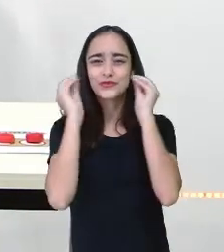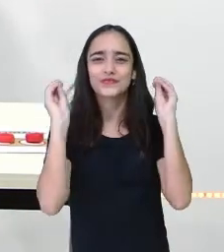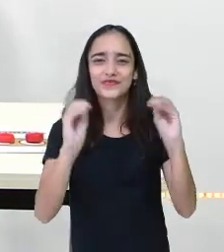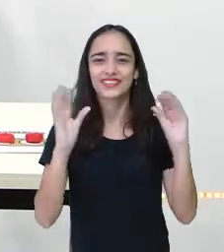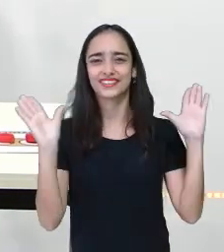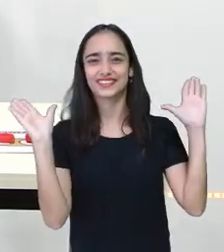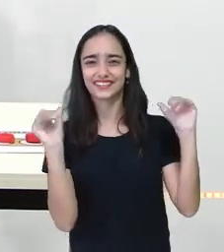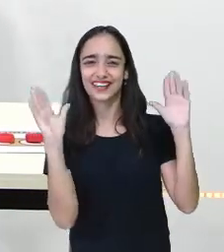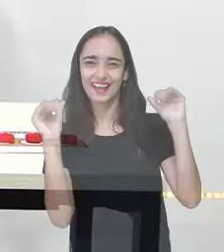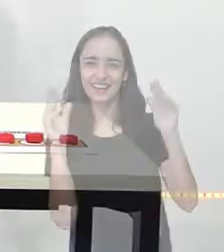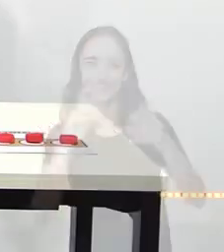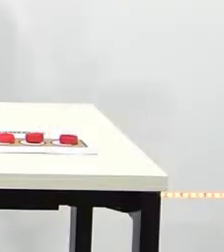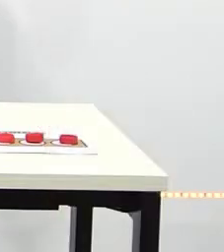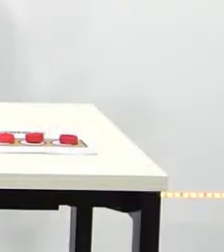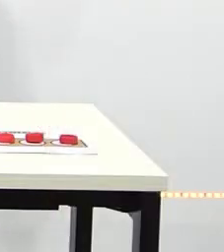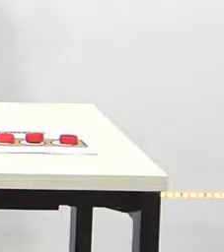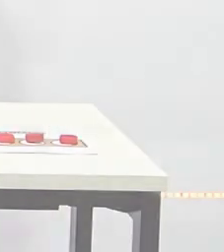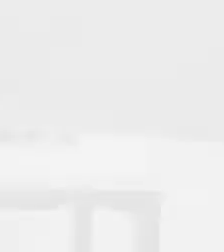tchau!